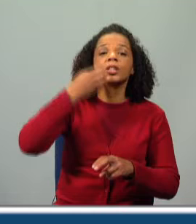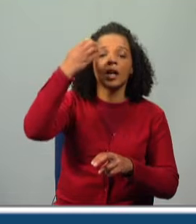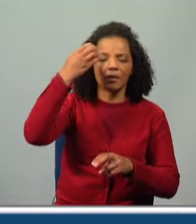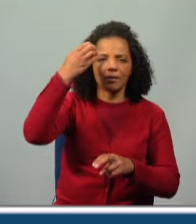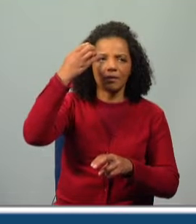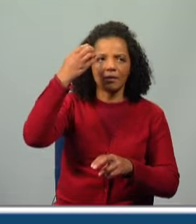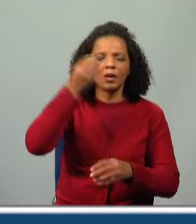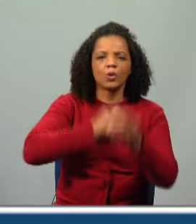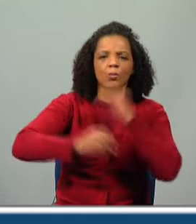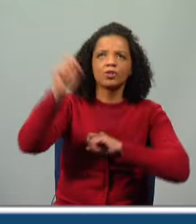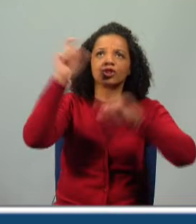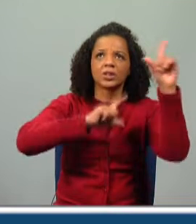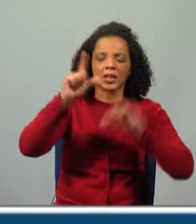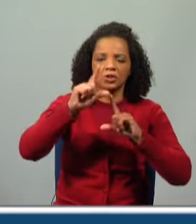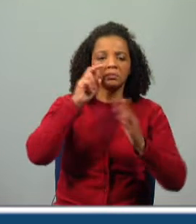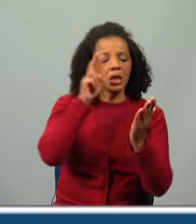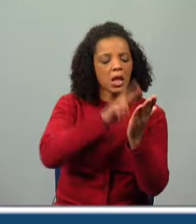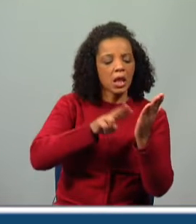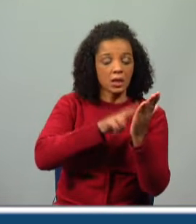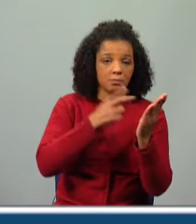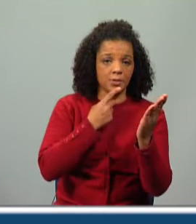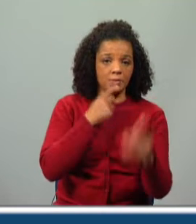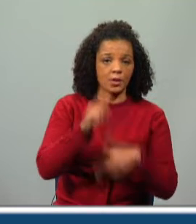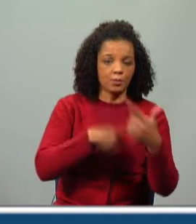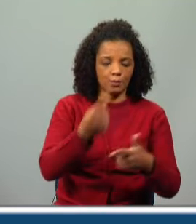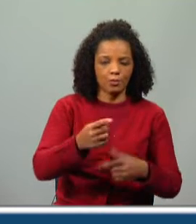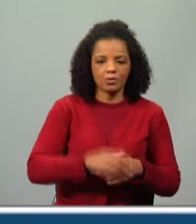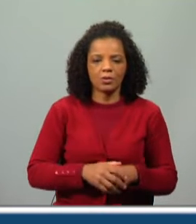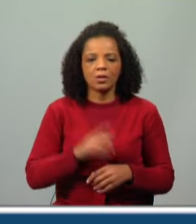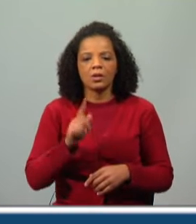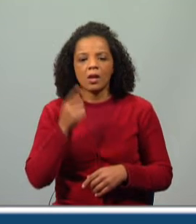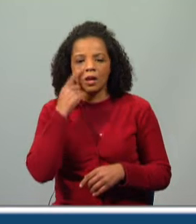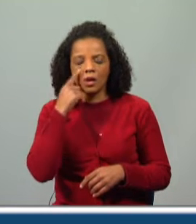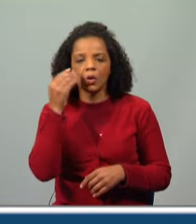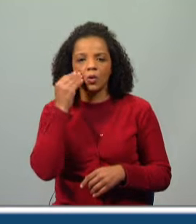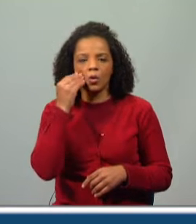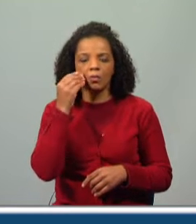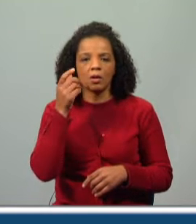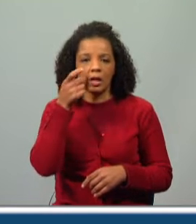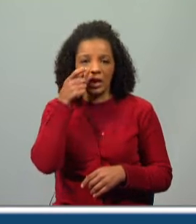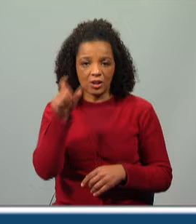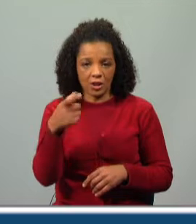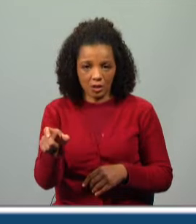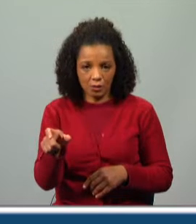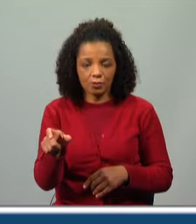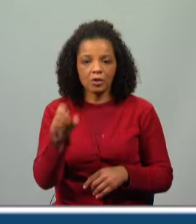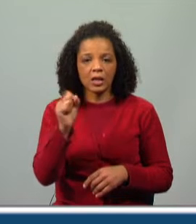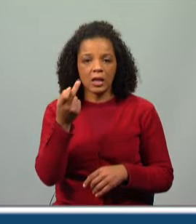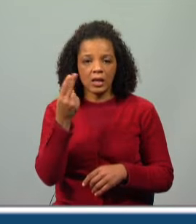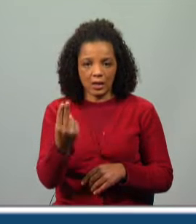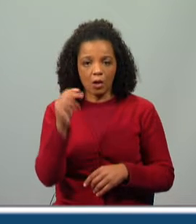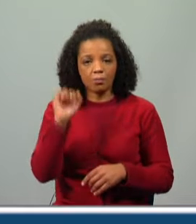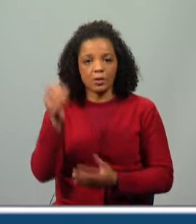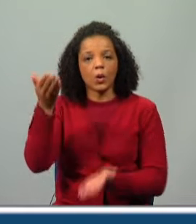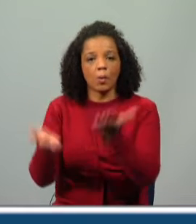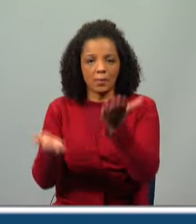bocadinho de compreensão deste texto. E depois então vamos ver a flexão dos adjetivos em grau, nomeadamente o grau